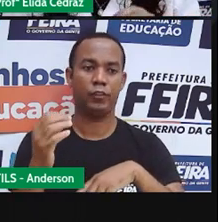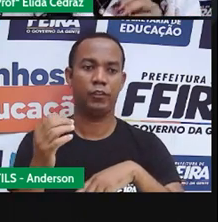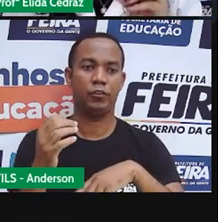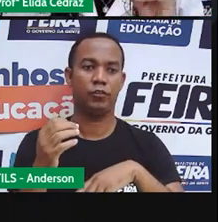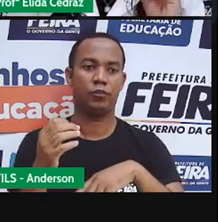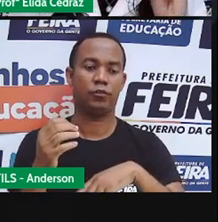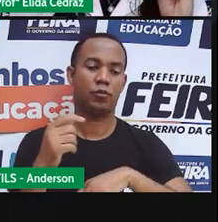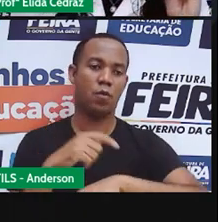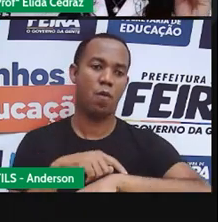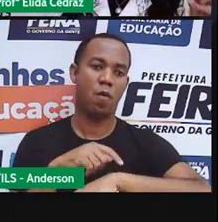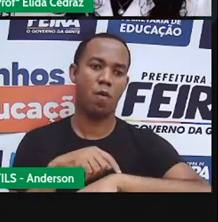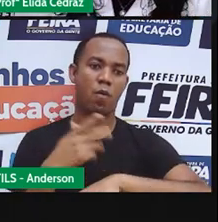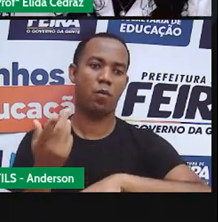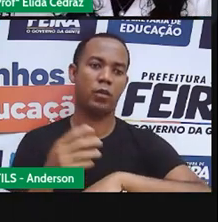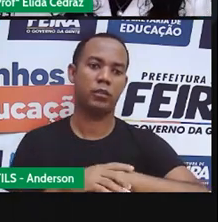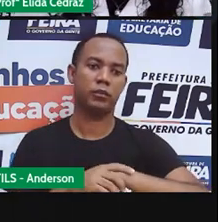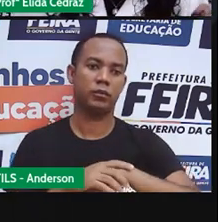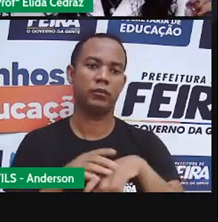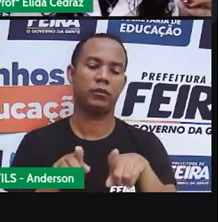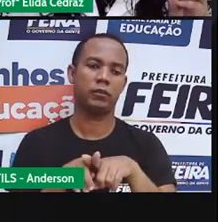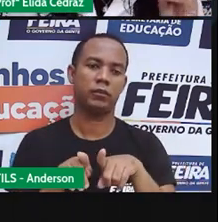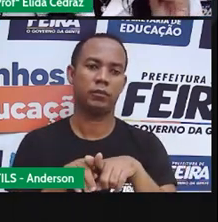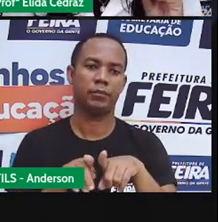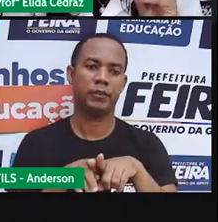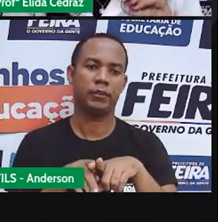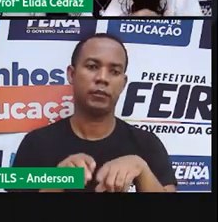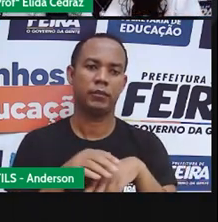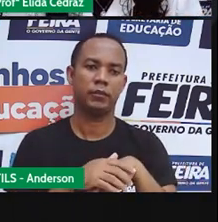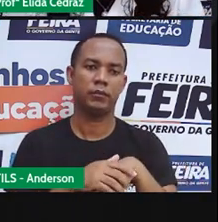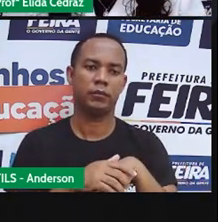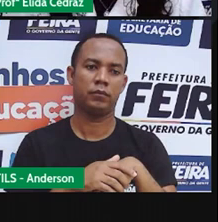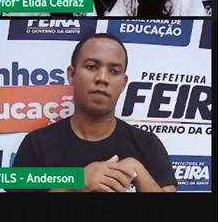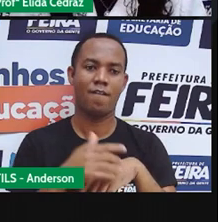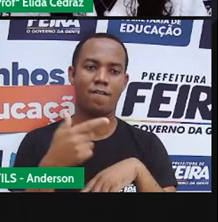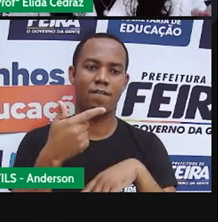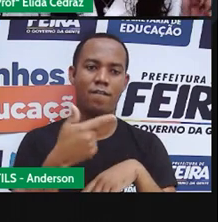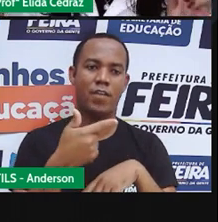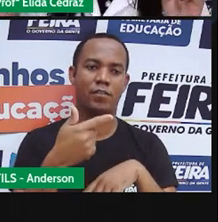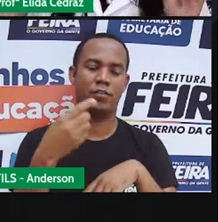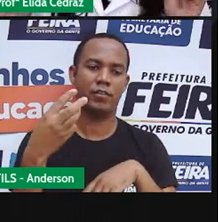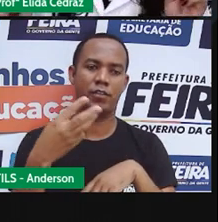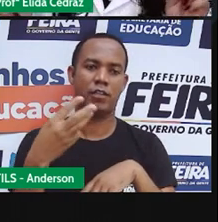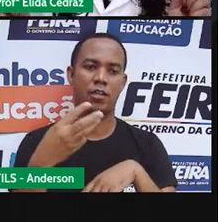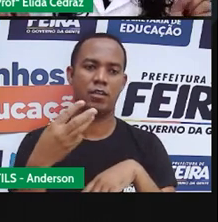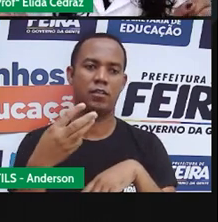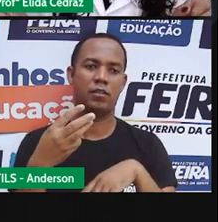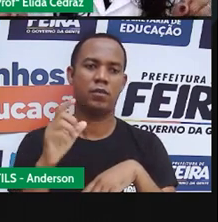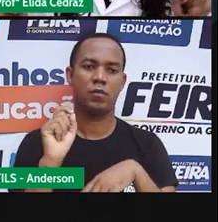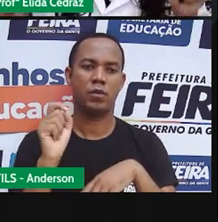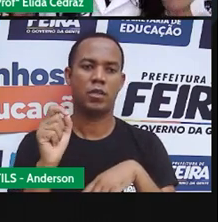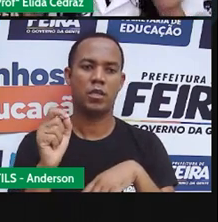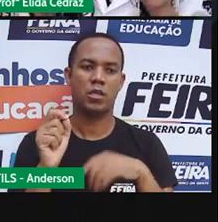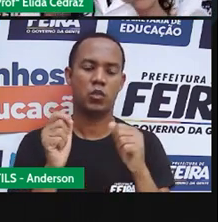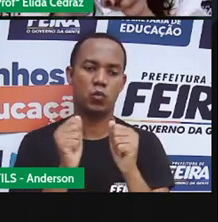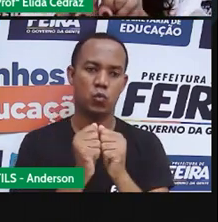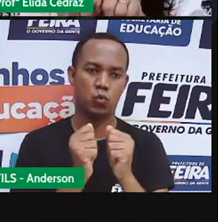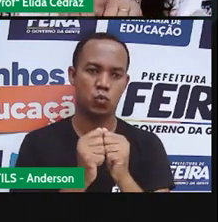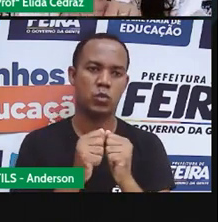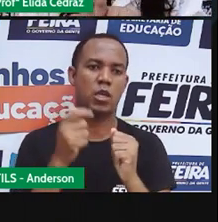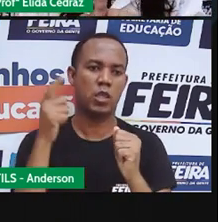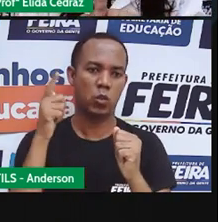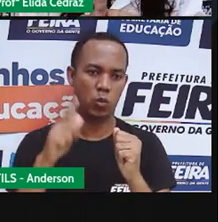vinte e uma horas, vinte e duas horas, vinte e três horas. E quando os ponteiros se juntam